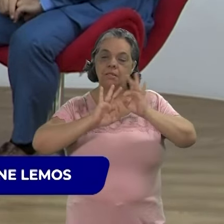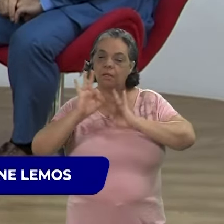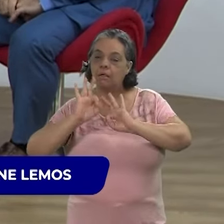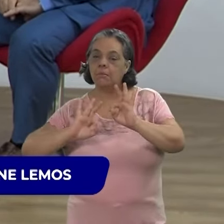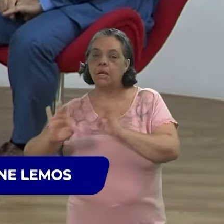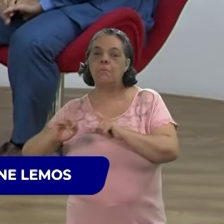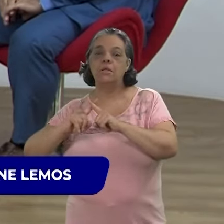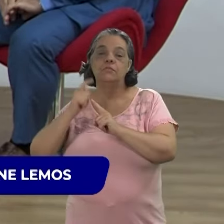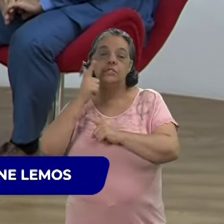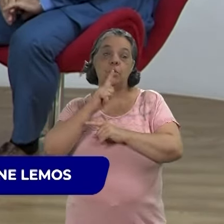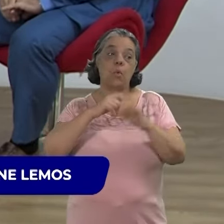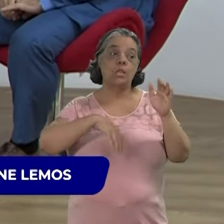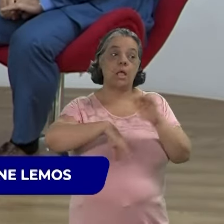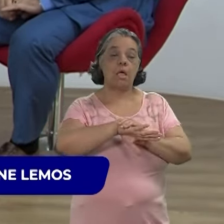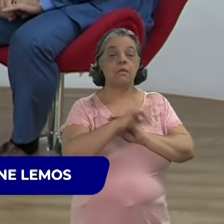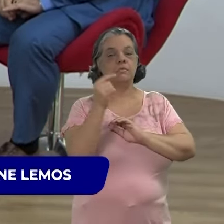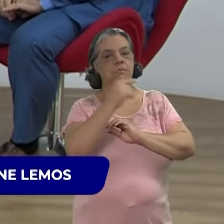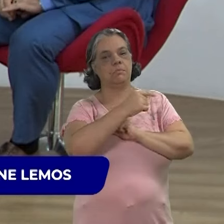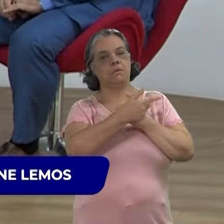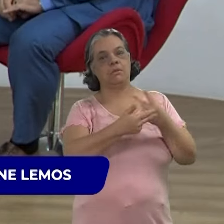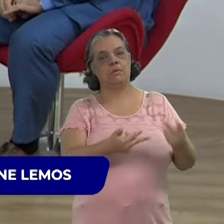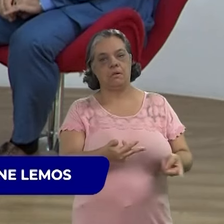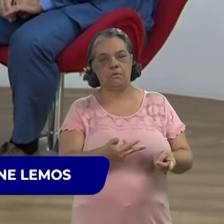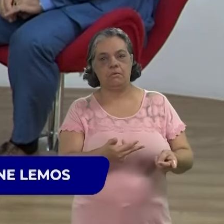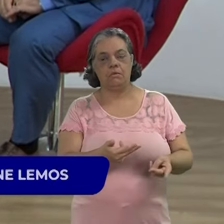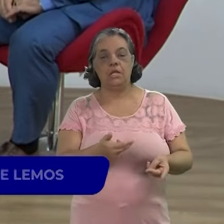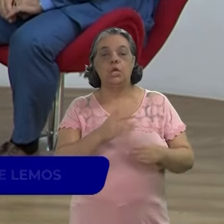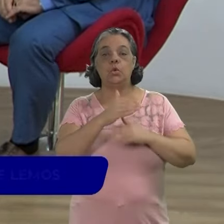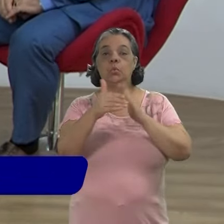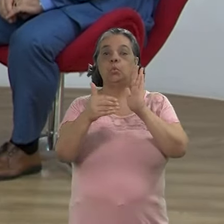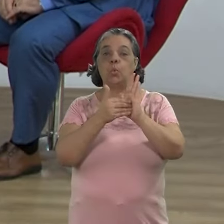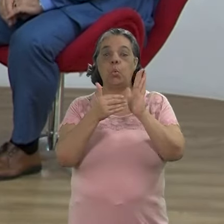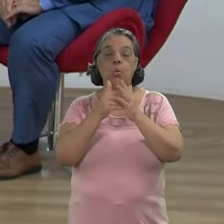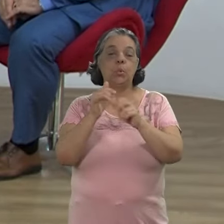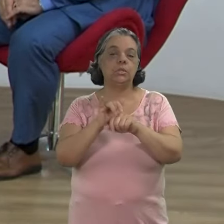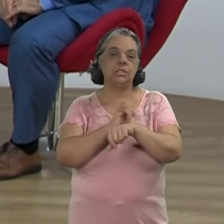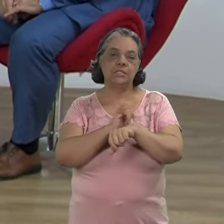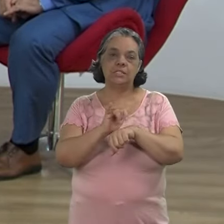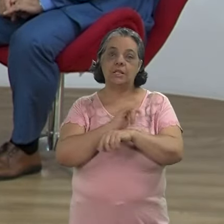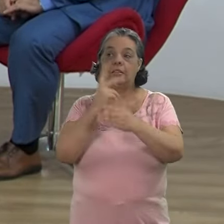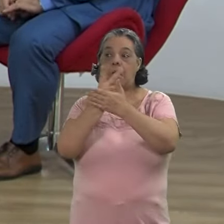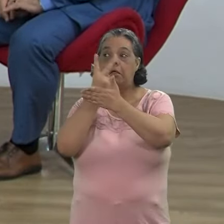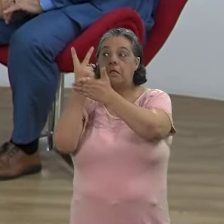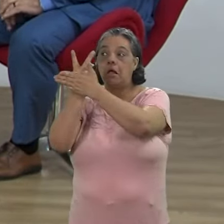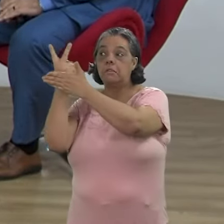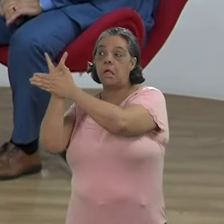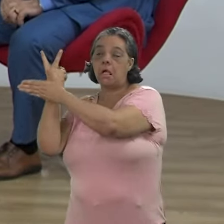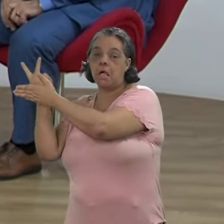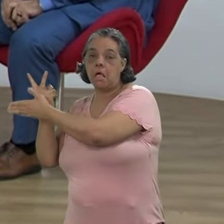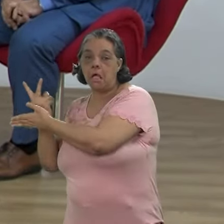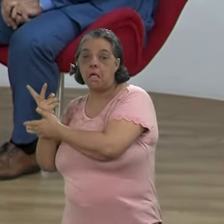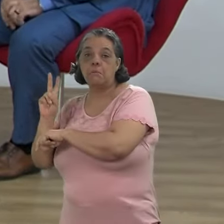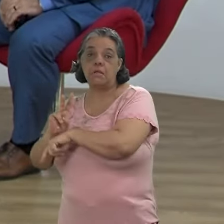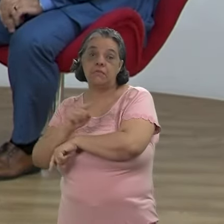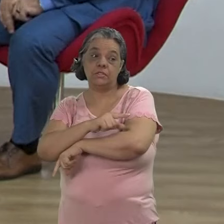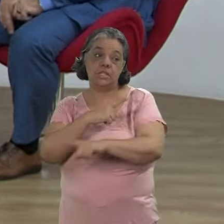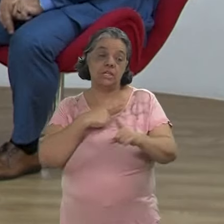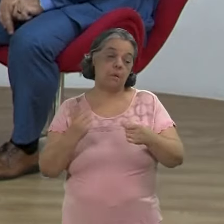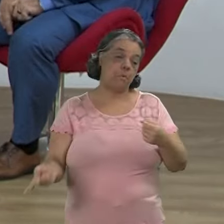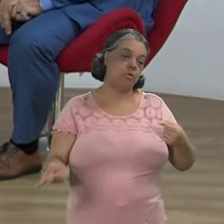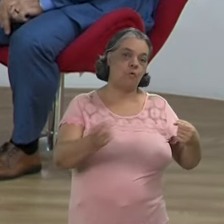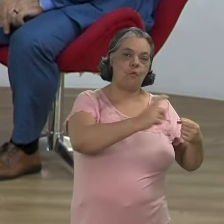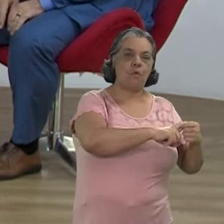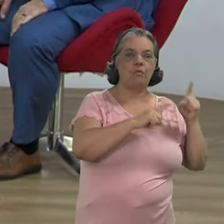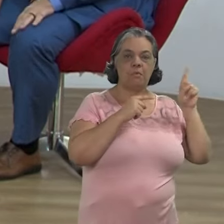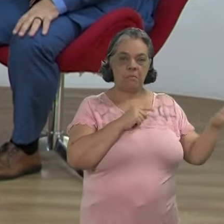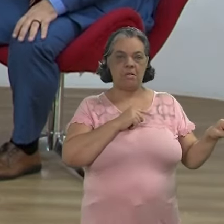trabalhado mas se você conseguir guardar esse material e se todas as estratégias derem errado de preservar você ainda